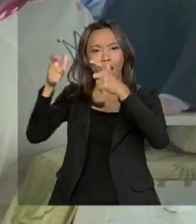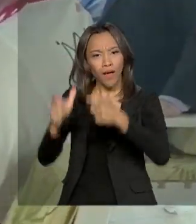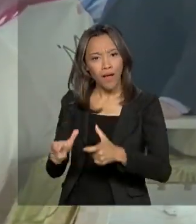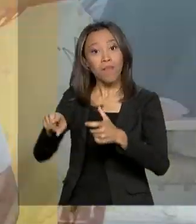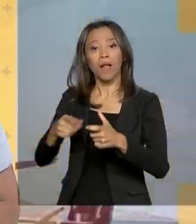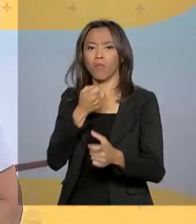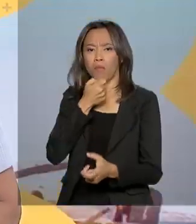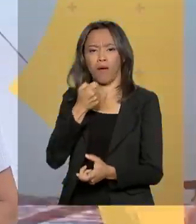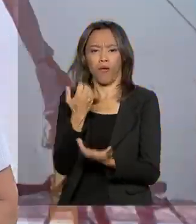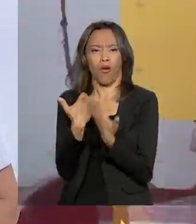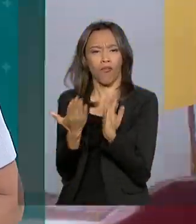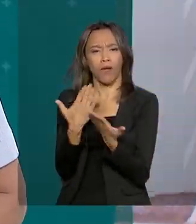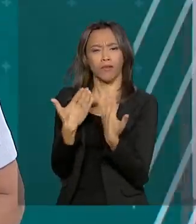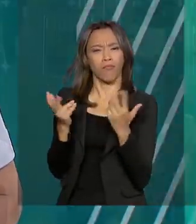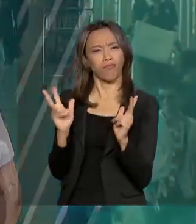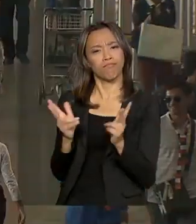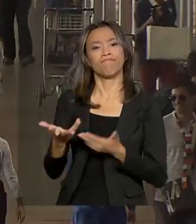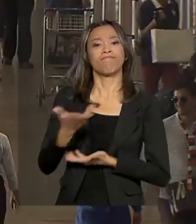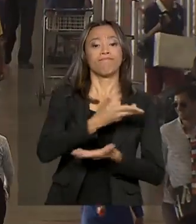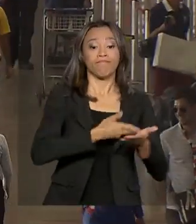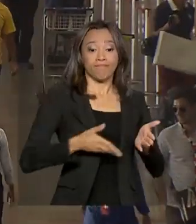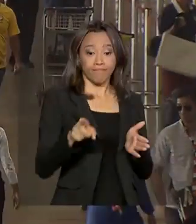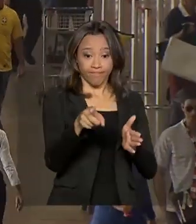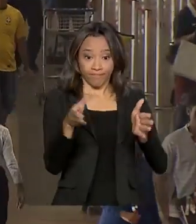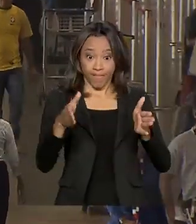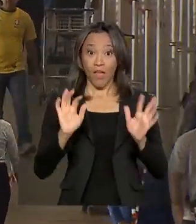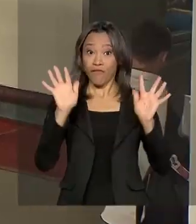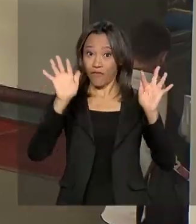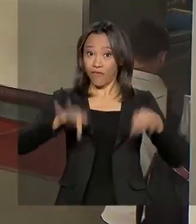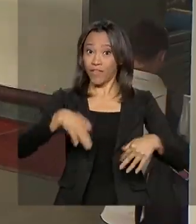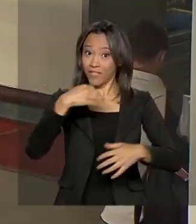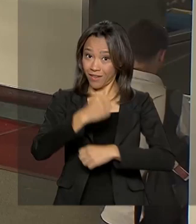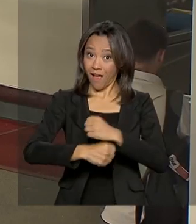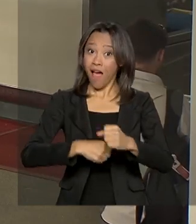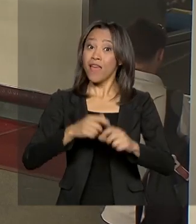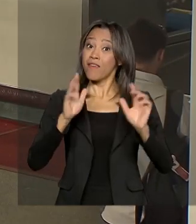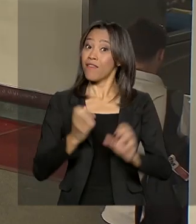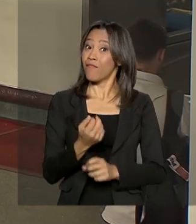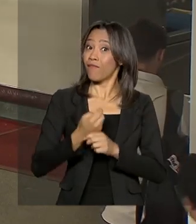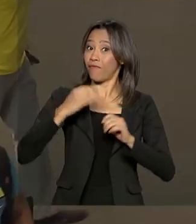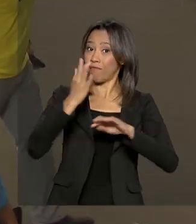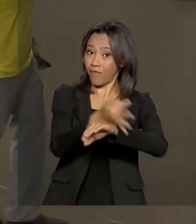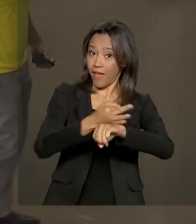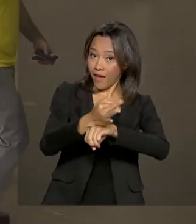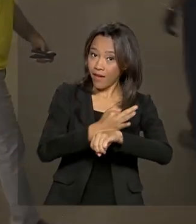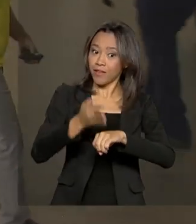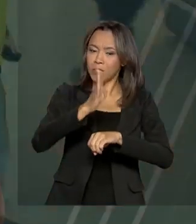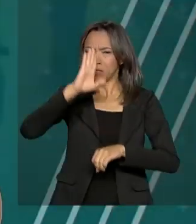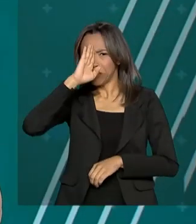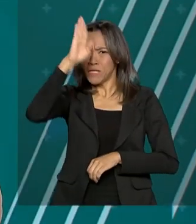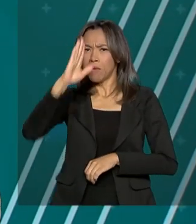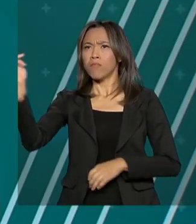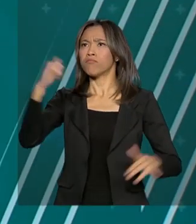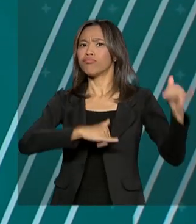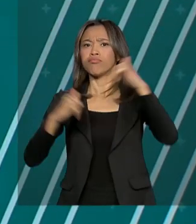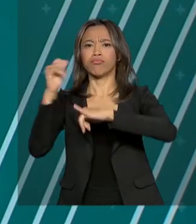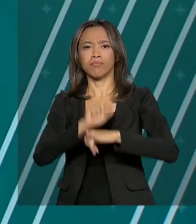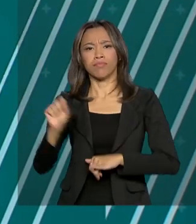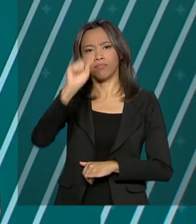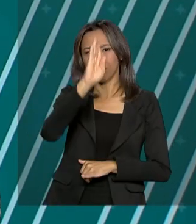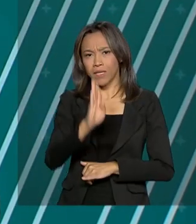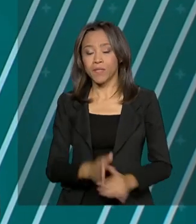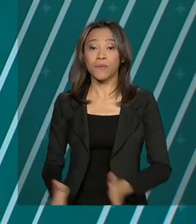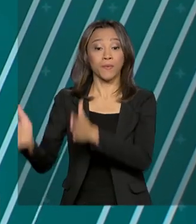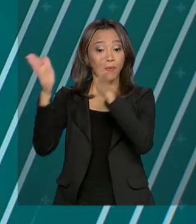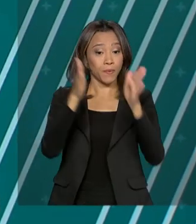informal. Operação fim de ano e férias começa nos principais aeroportos do país. E veja também,